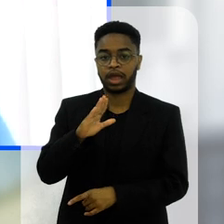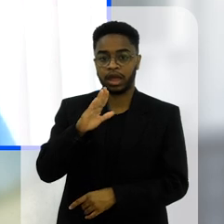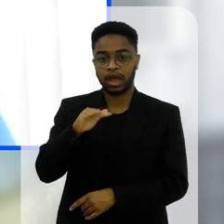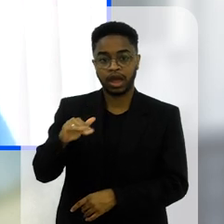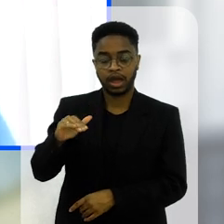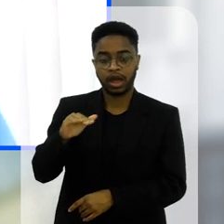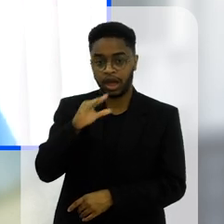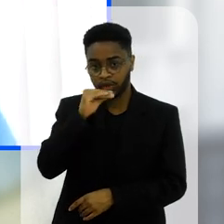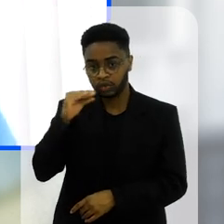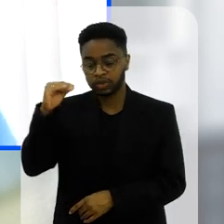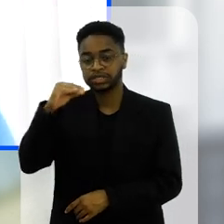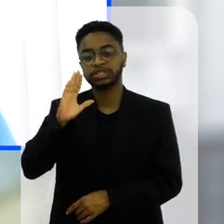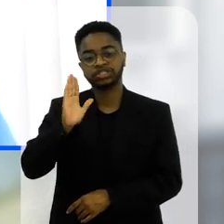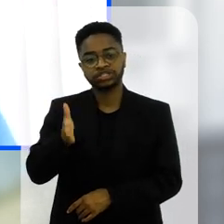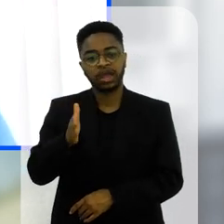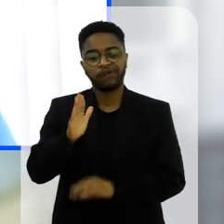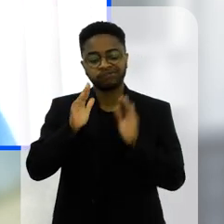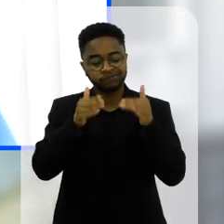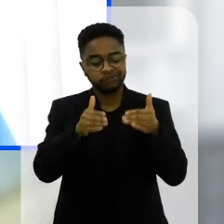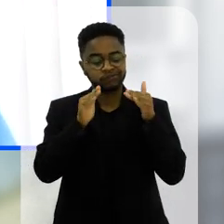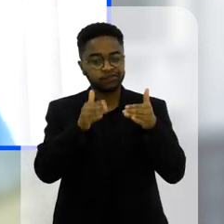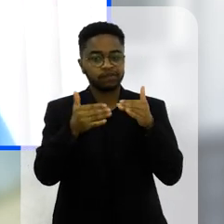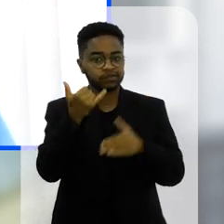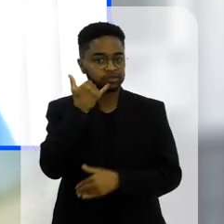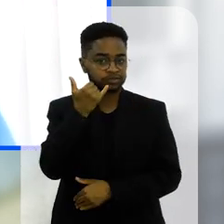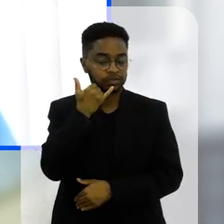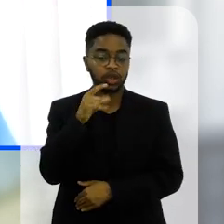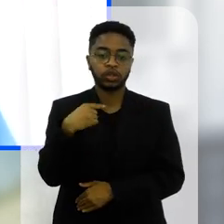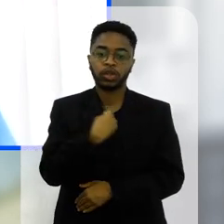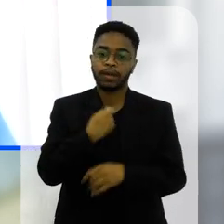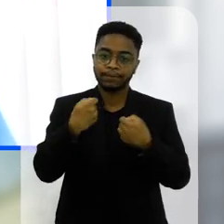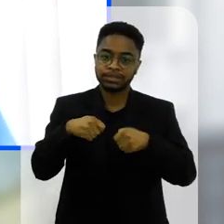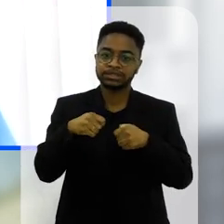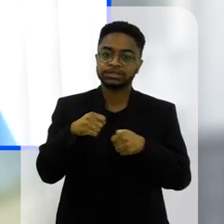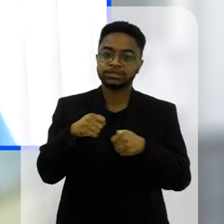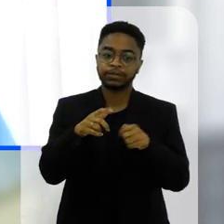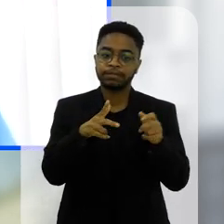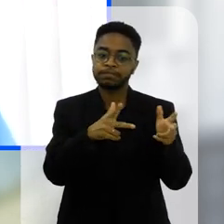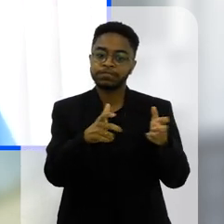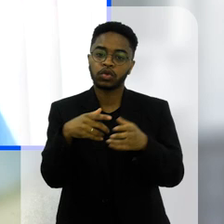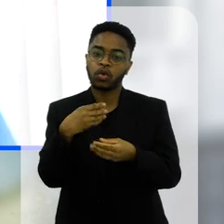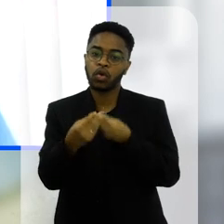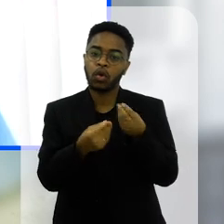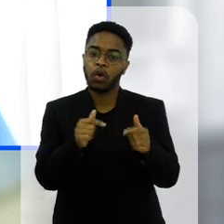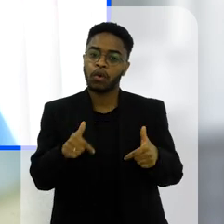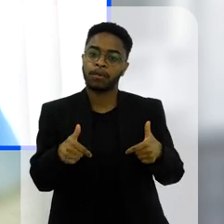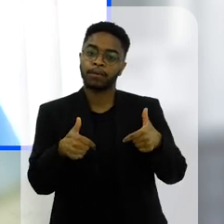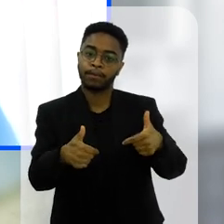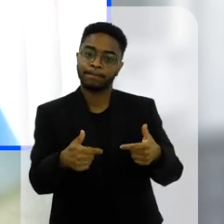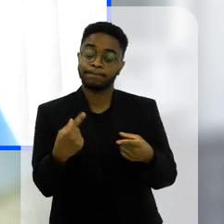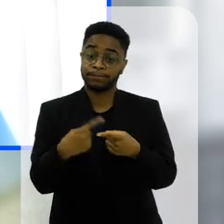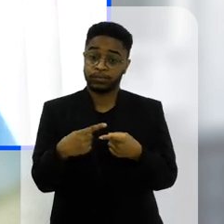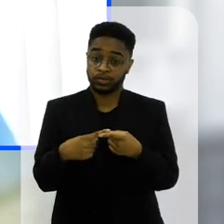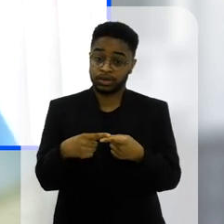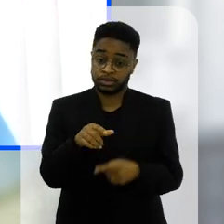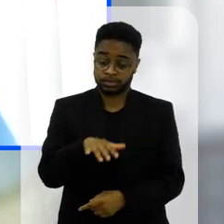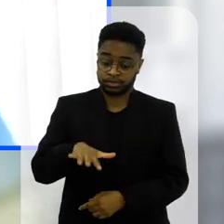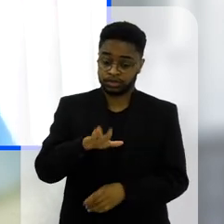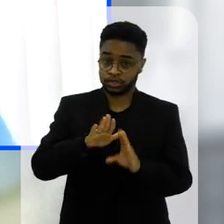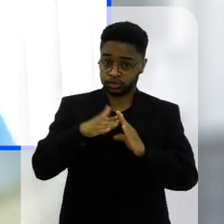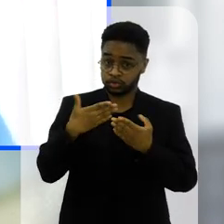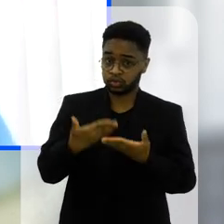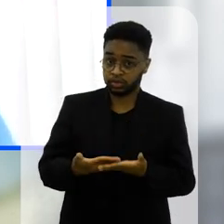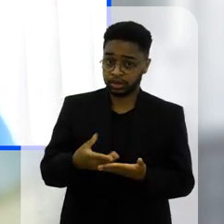situação inclusive ali de muita exposição a tem que ficar observando com muito cuidado como que eles vão reagir a essas medidas então no âmbito